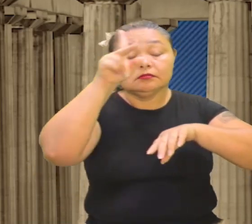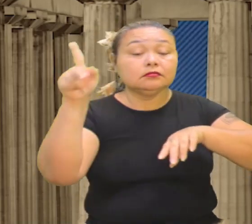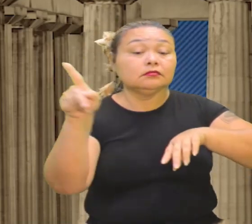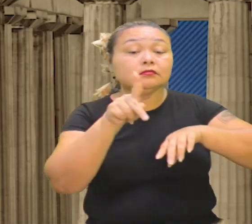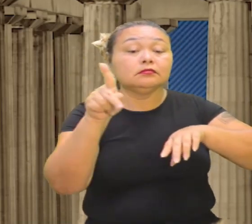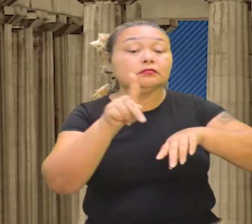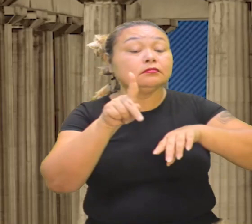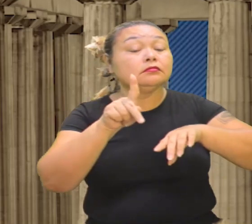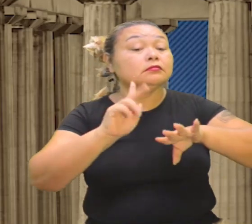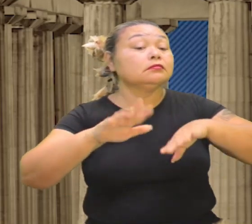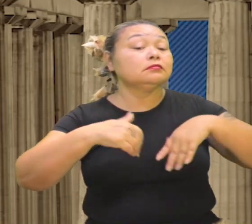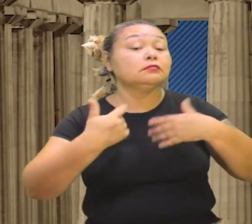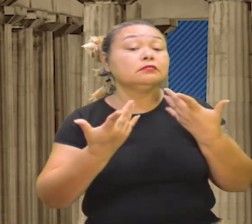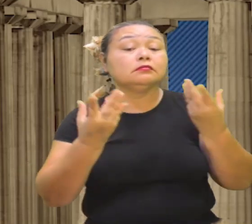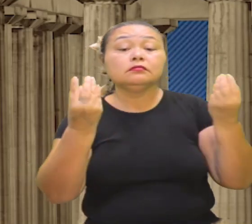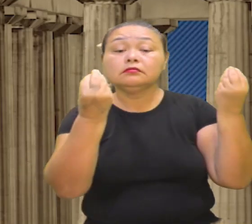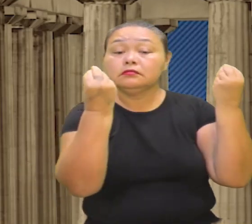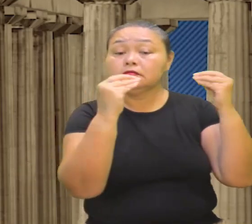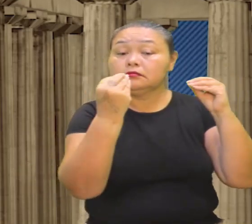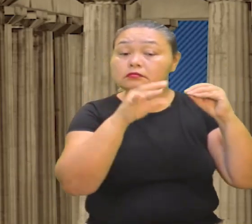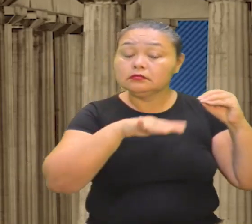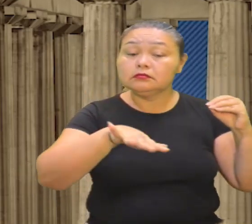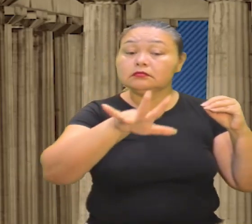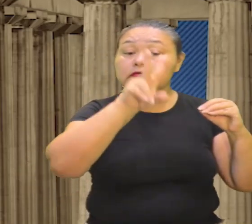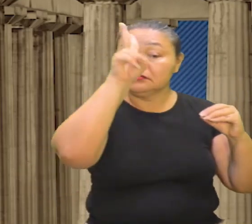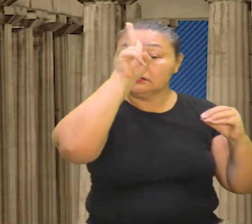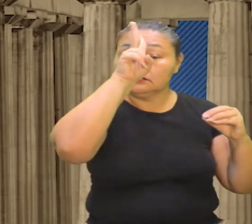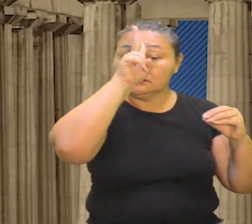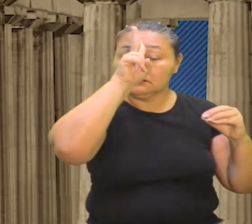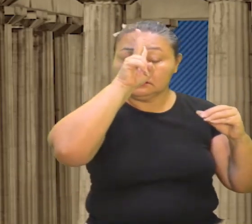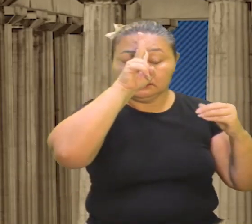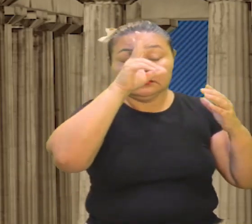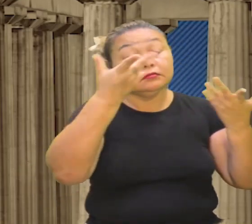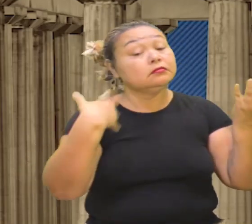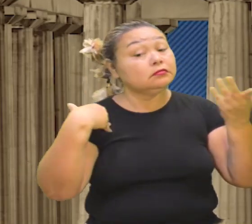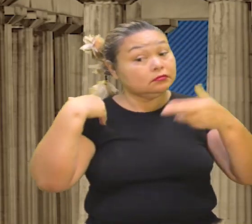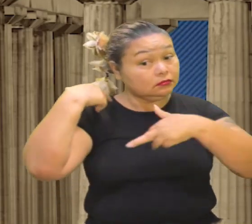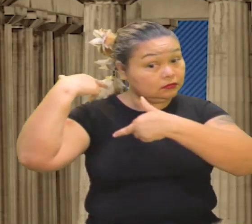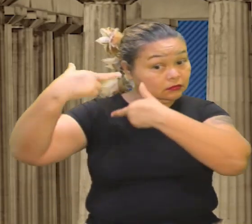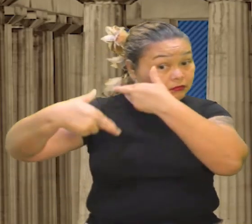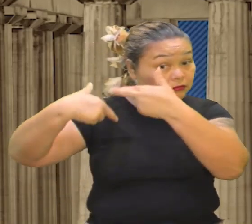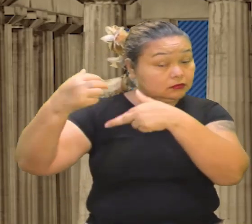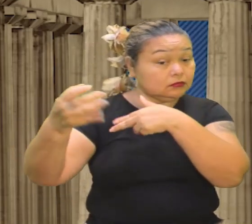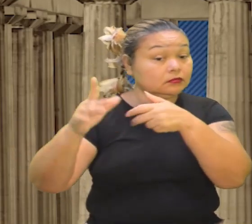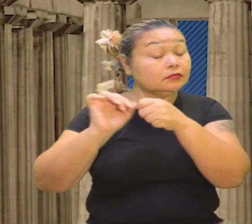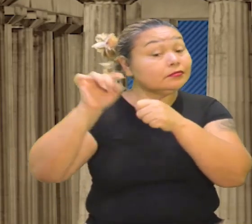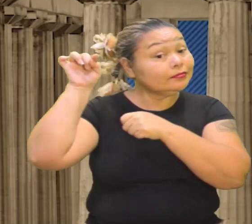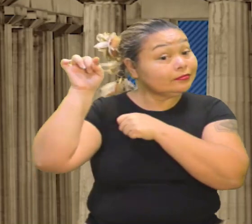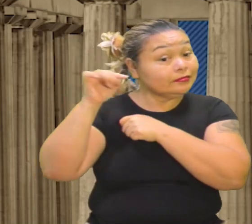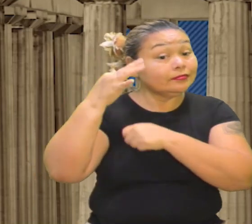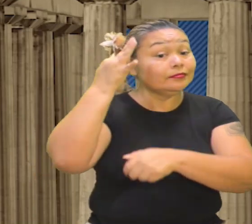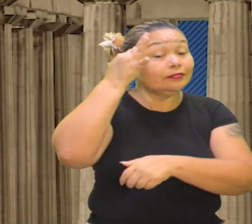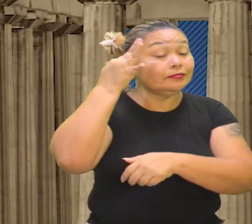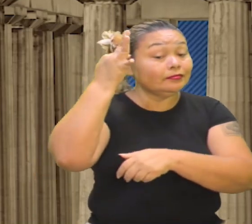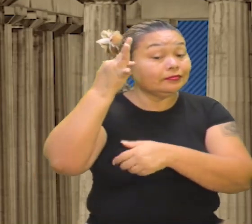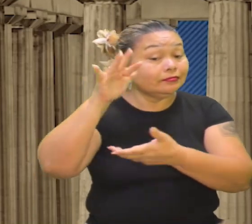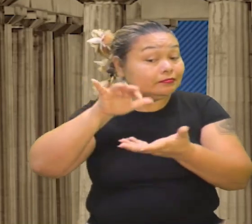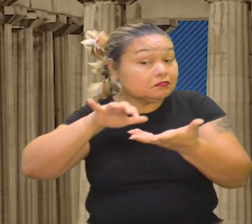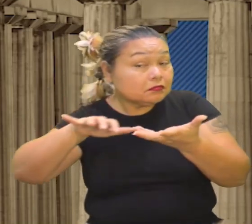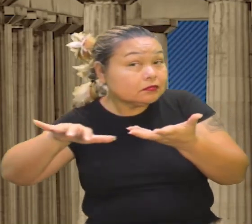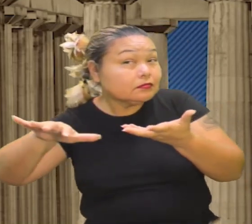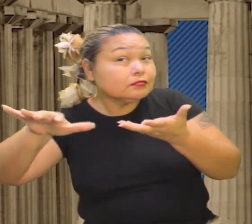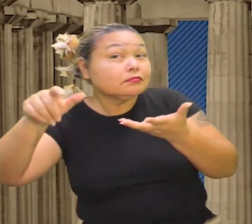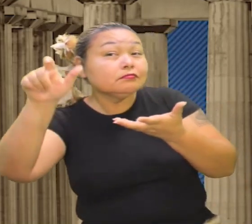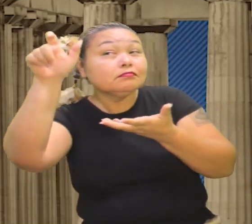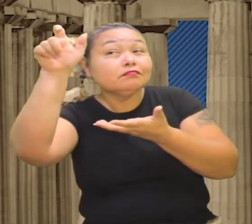professores irão colocar num âmbito histórico do Renascimento. Agora, a filosofia é envolvendo aqueles